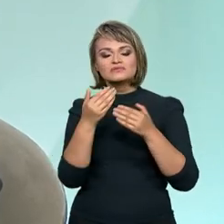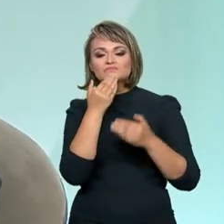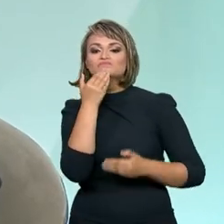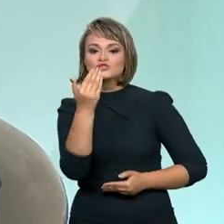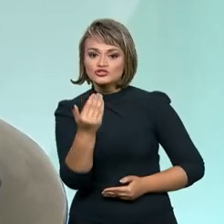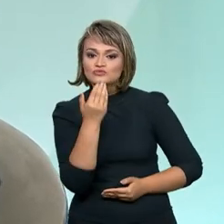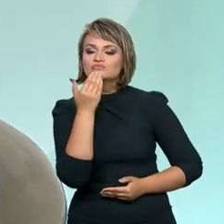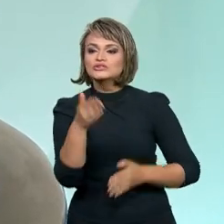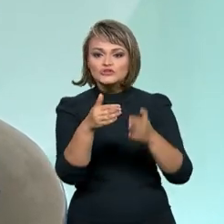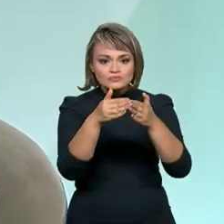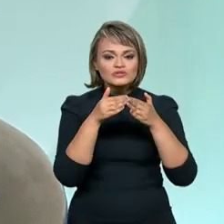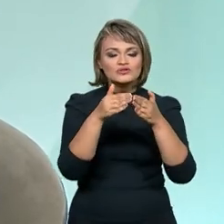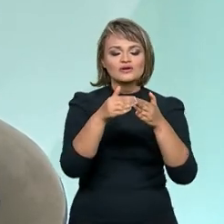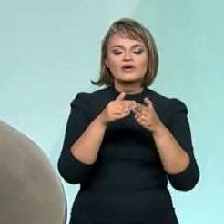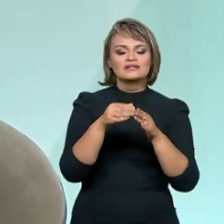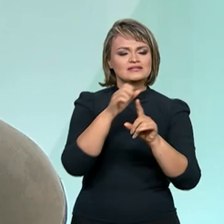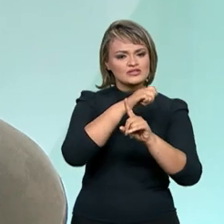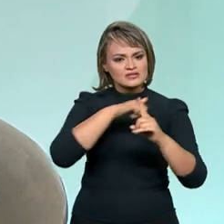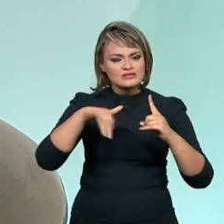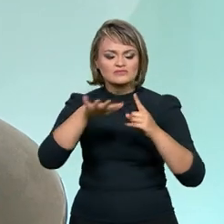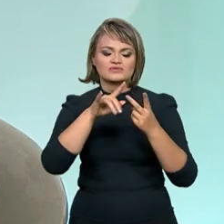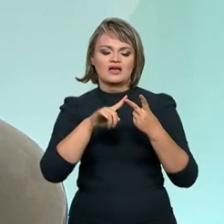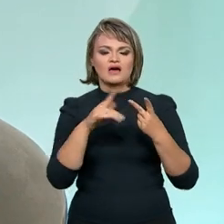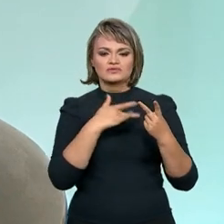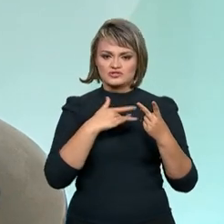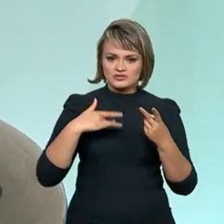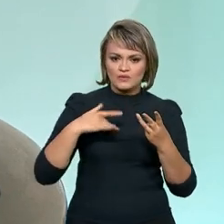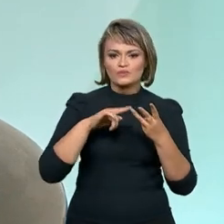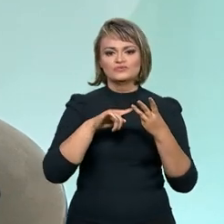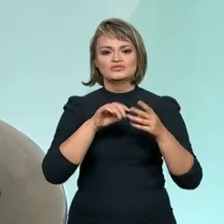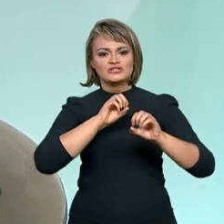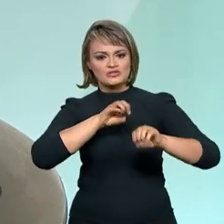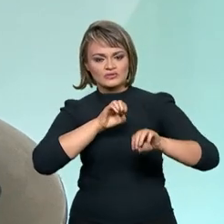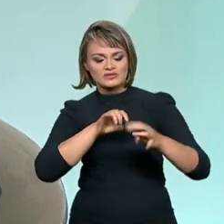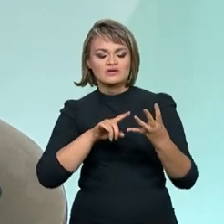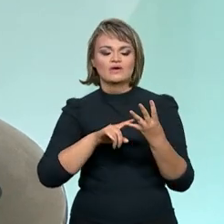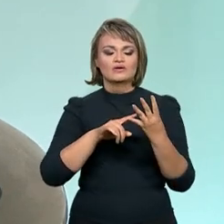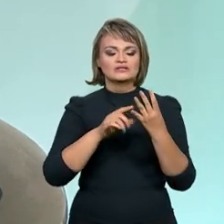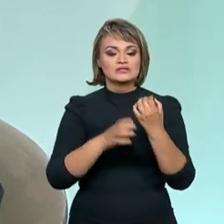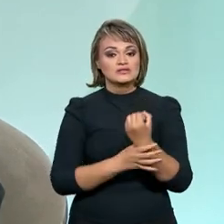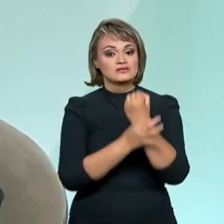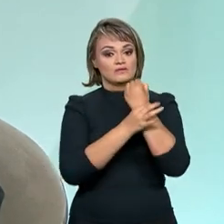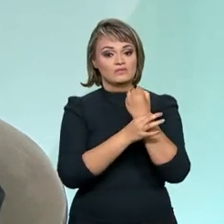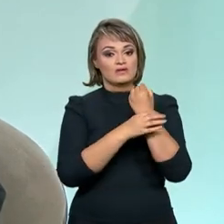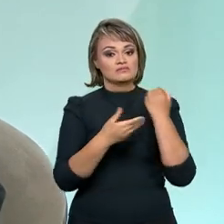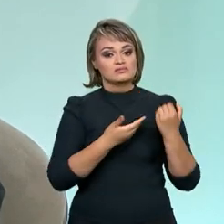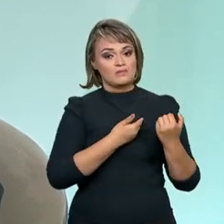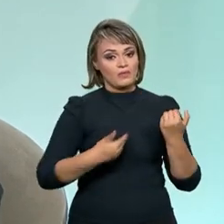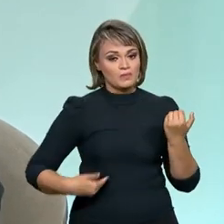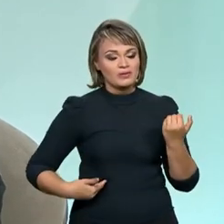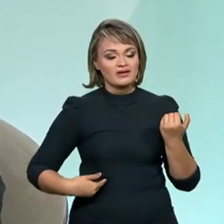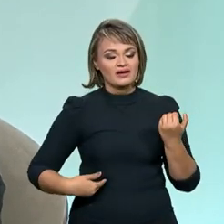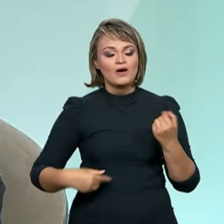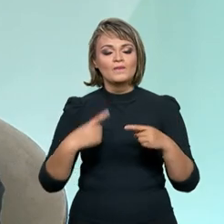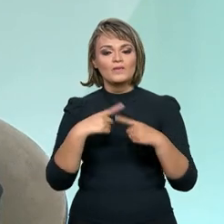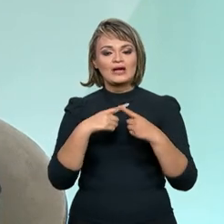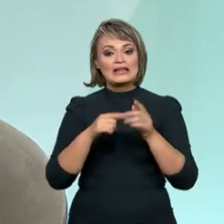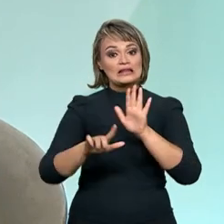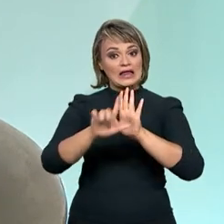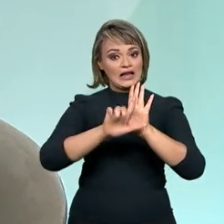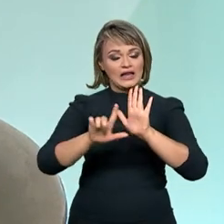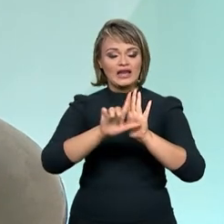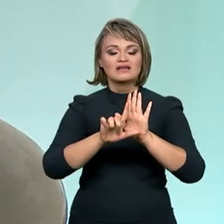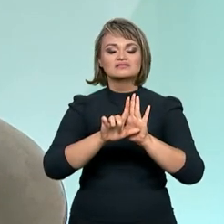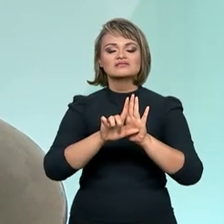vemos na assistência social, na saúde, na educação, na segurança pública, porque já existem legislações que